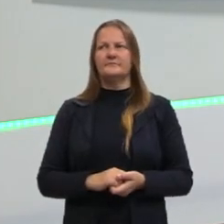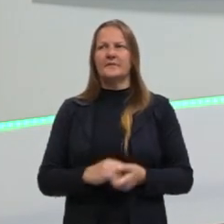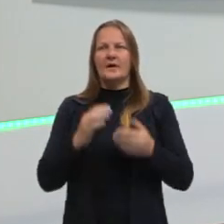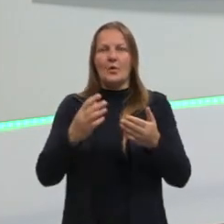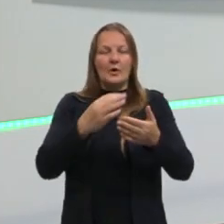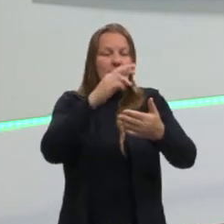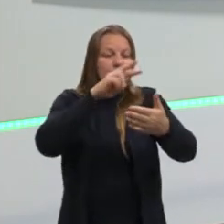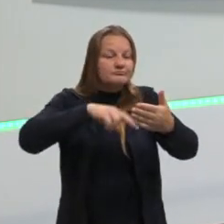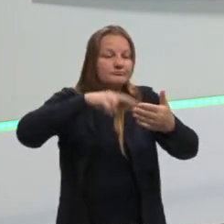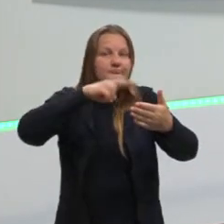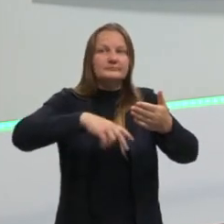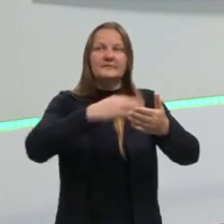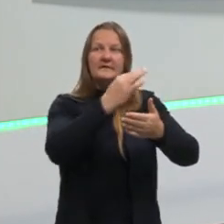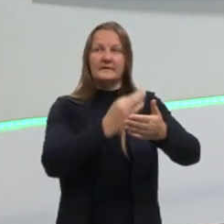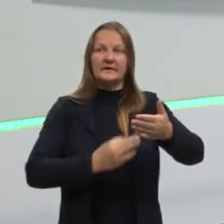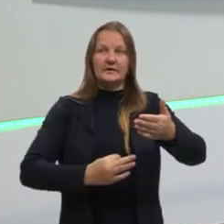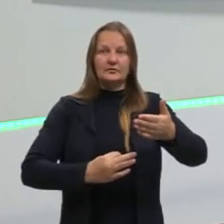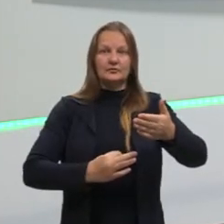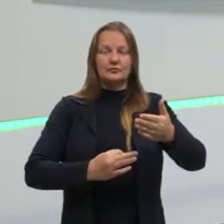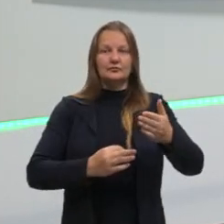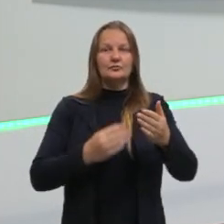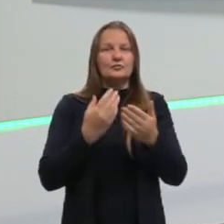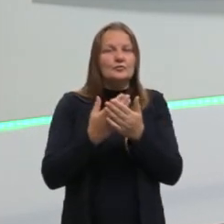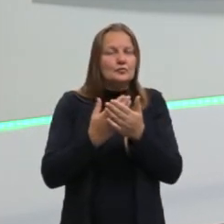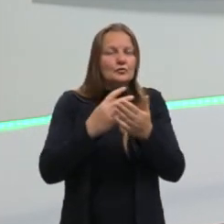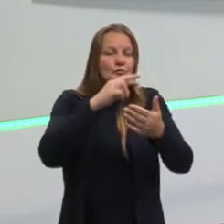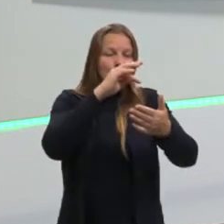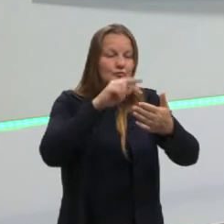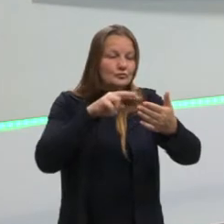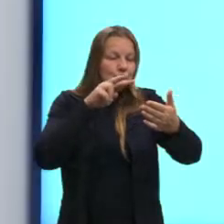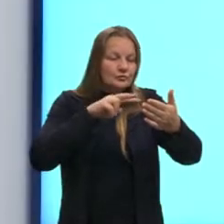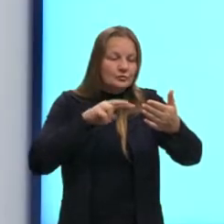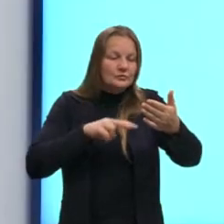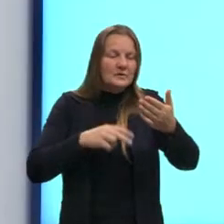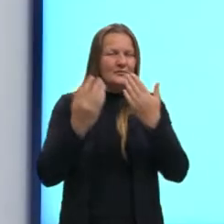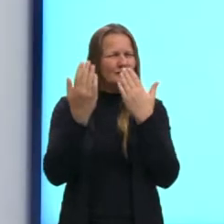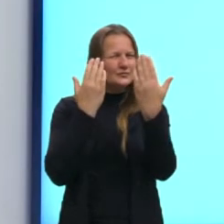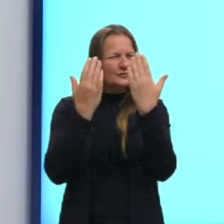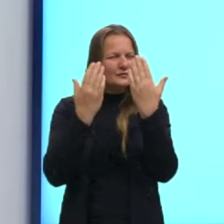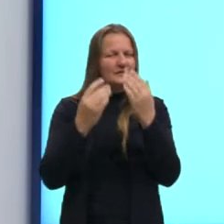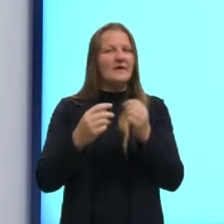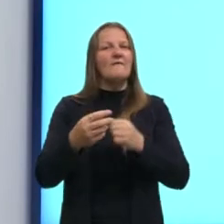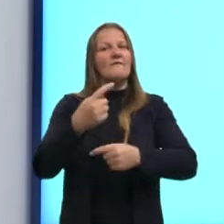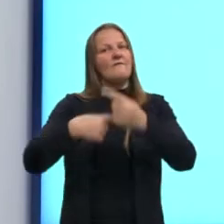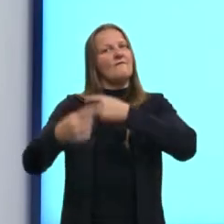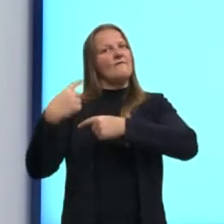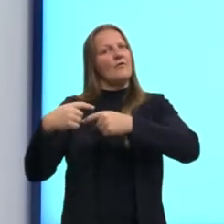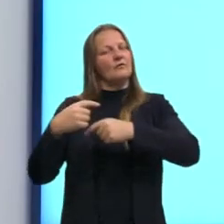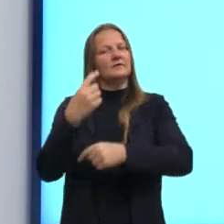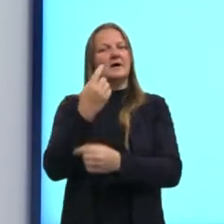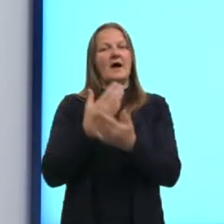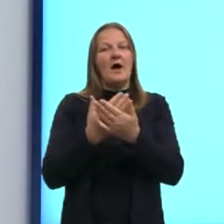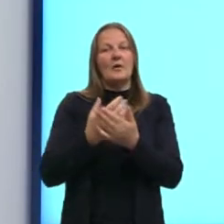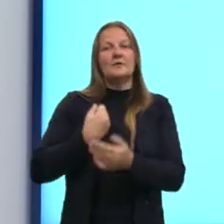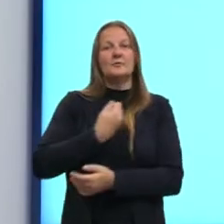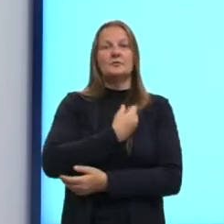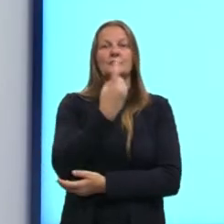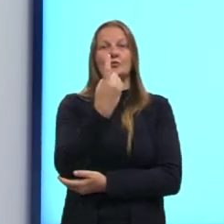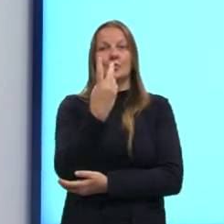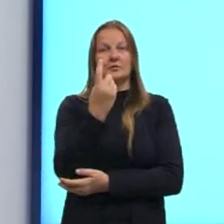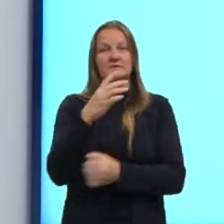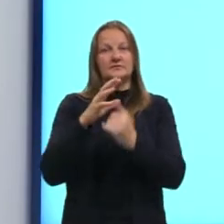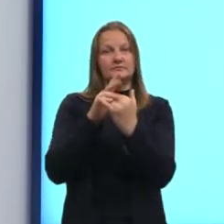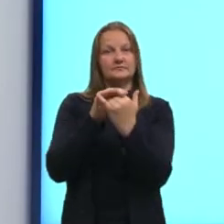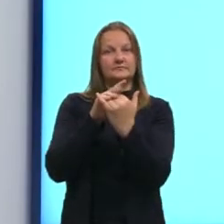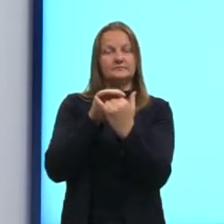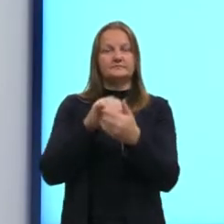textos, né? A gente está nessa etapa do nosso estudo. Então, tem dúvida? Retoma lá a aula 12. Então, a crônica,